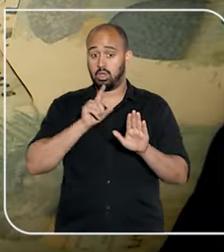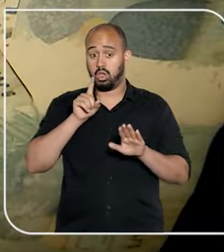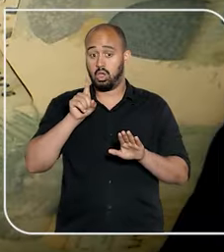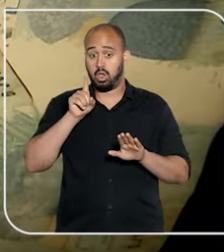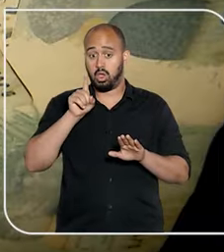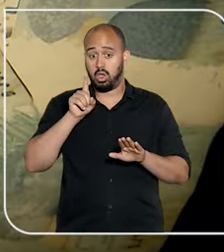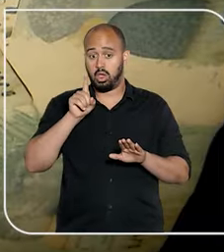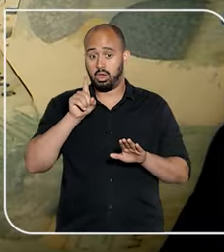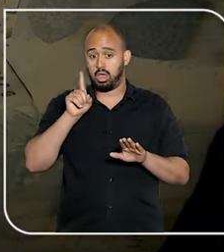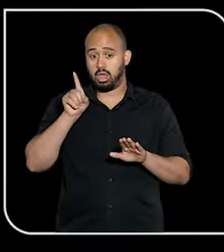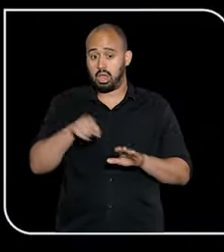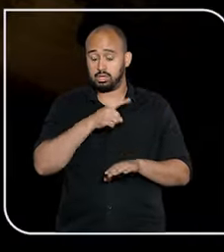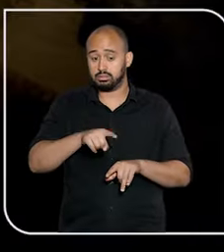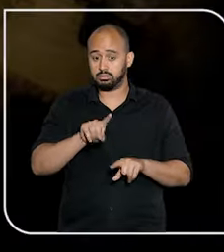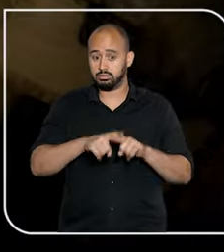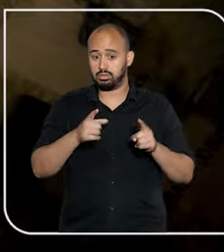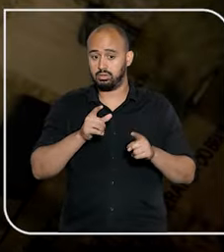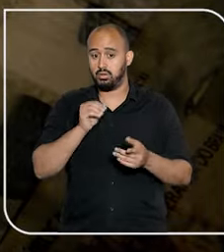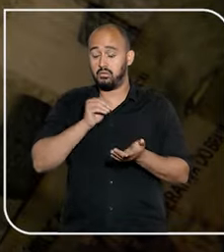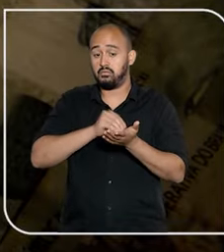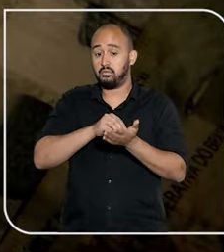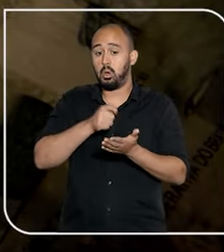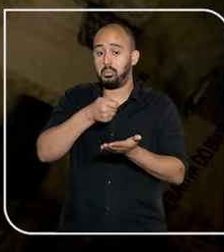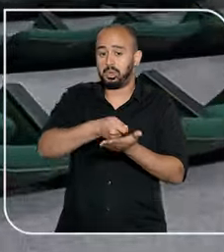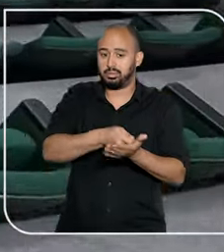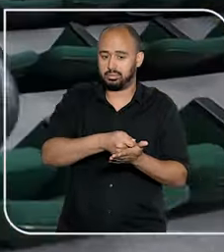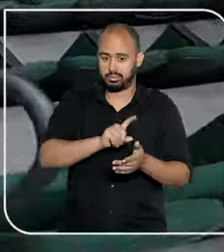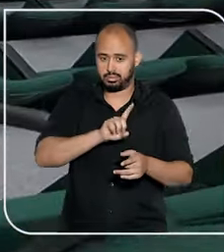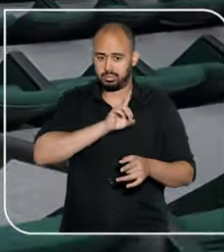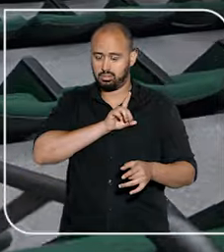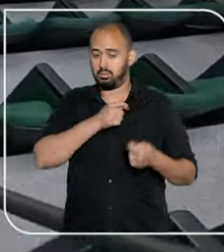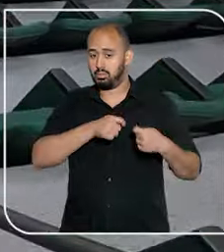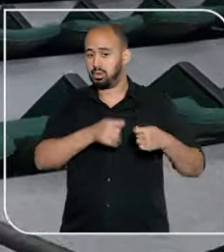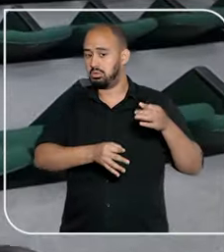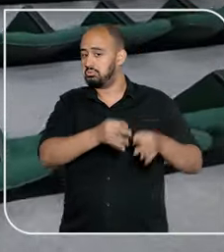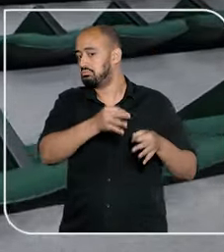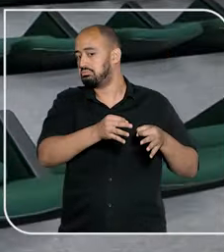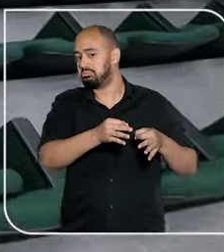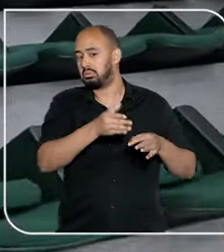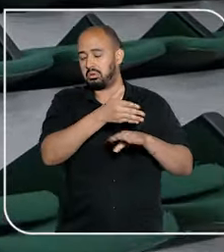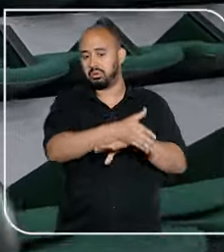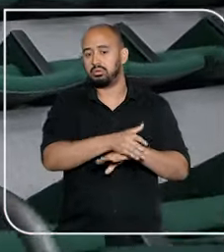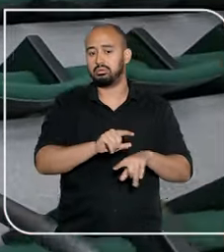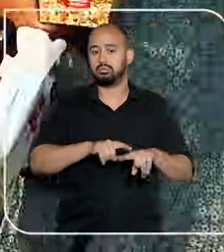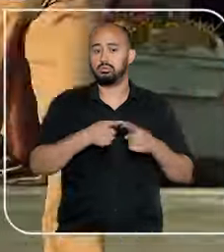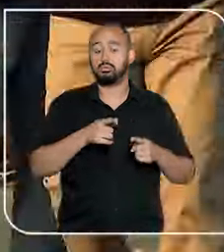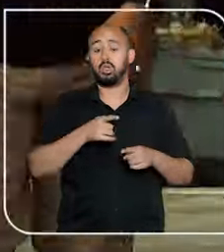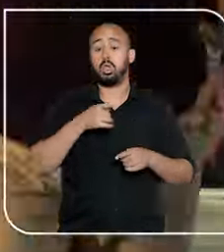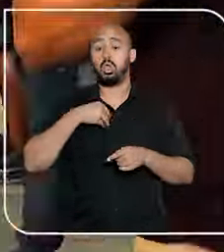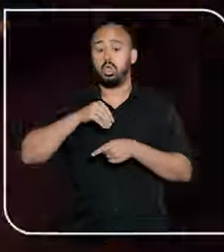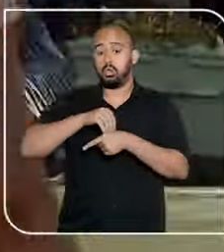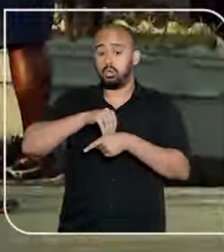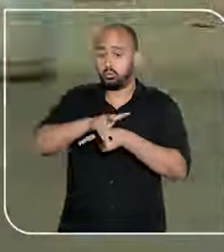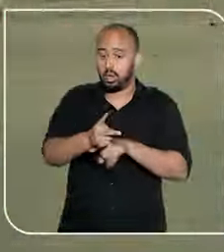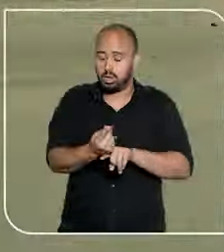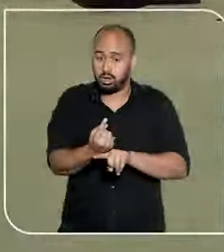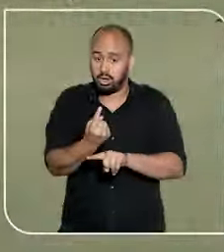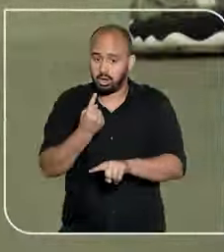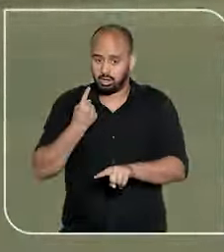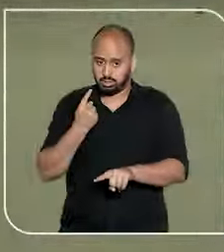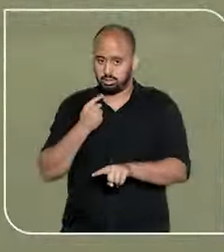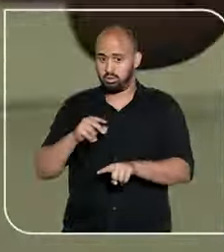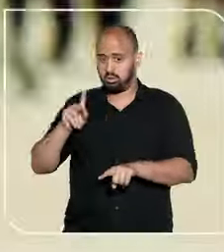rescisão por inadimplência não precisa de ação judicial, segundo uma decisão da quarta turma. Mas a notificação